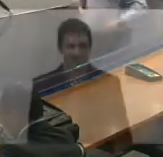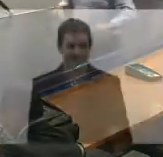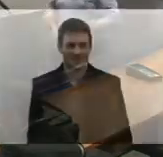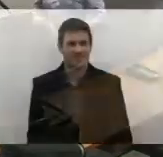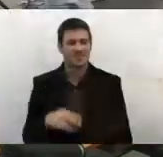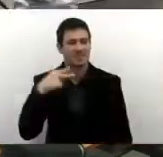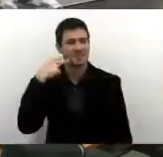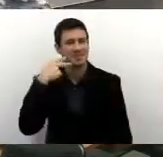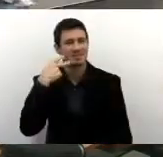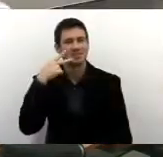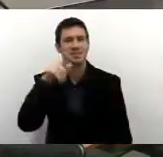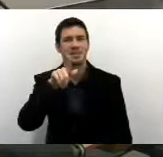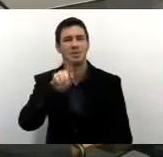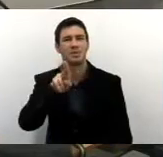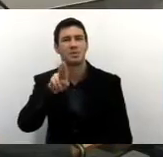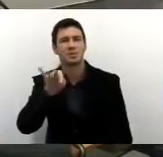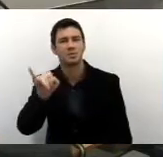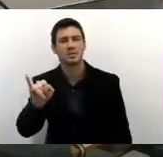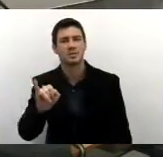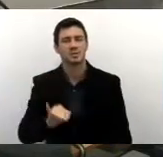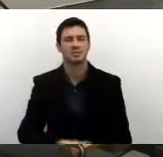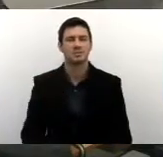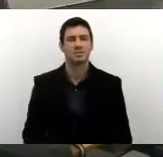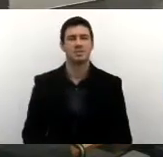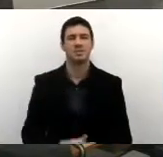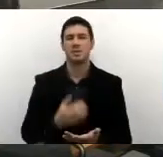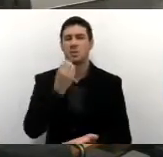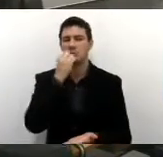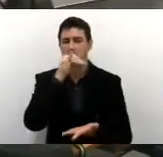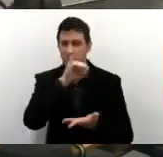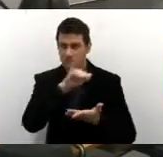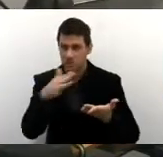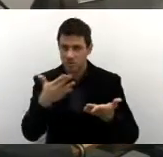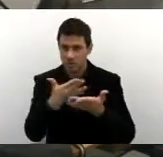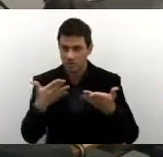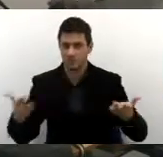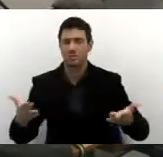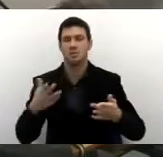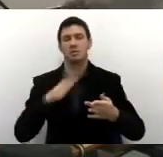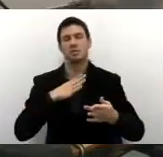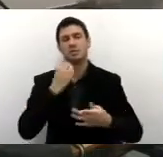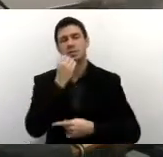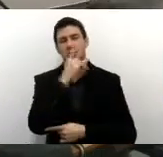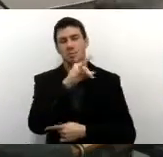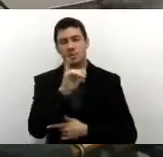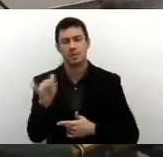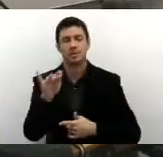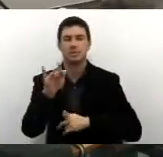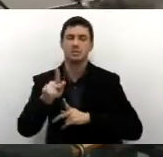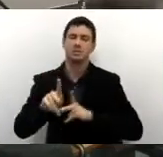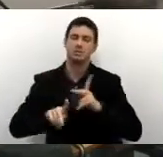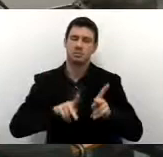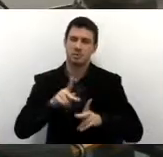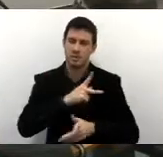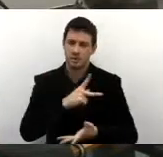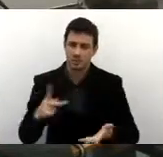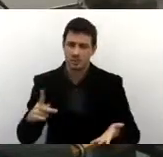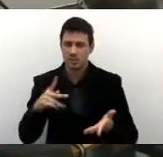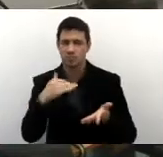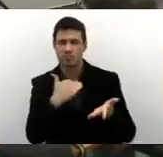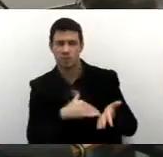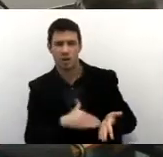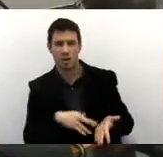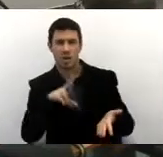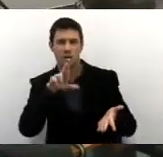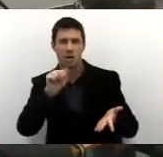Bom dia a todos. Bom dia, presidente. Bom dia, secretário Rabi, ao nome do qual